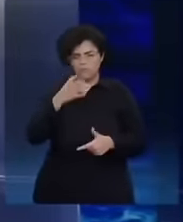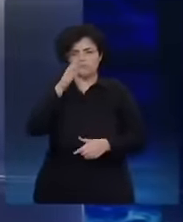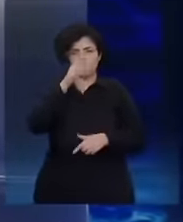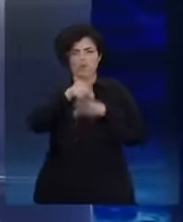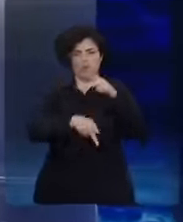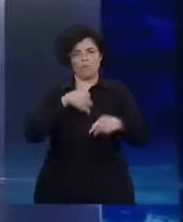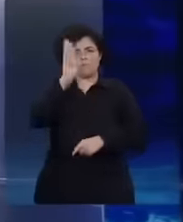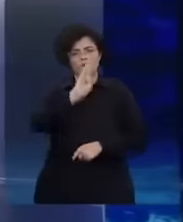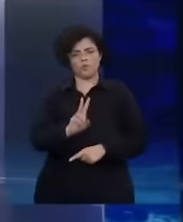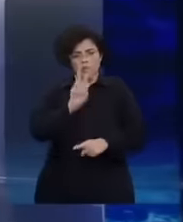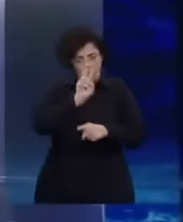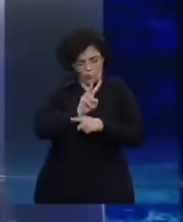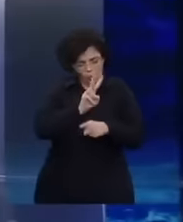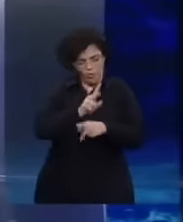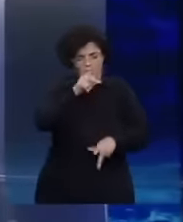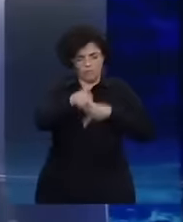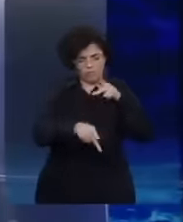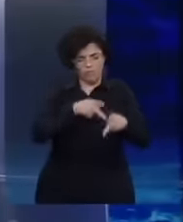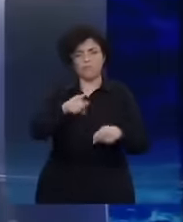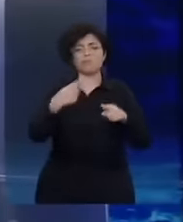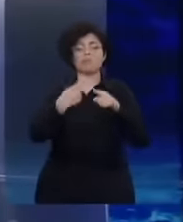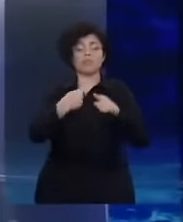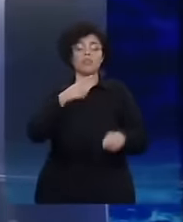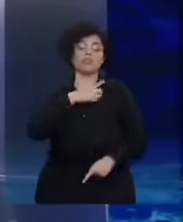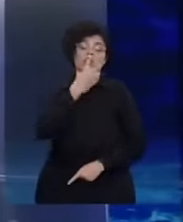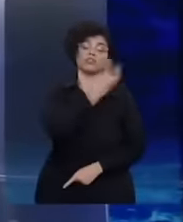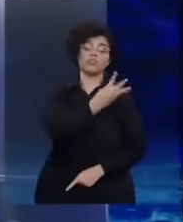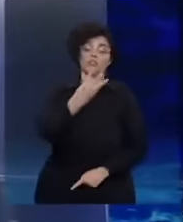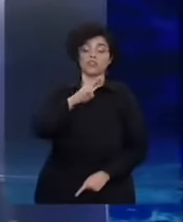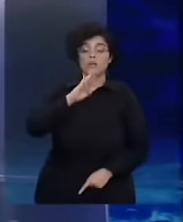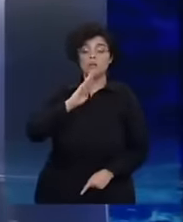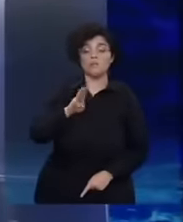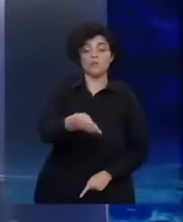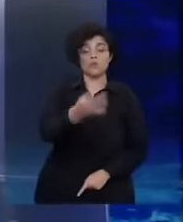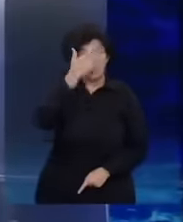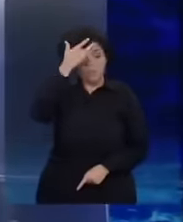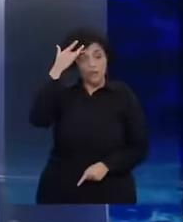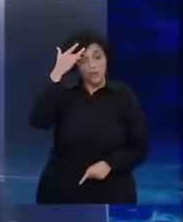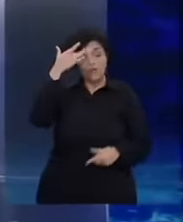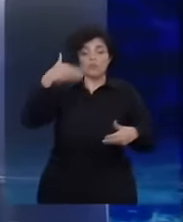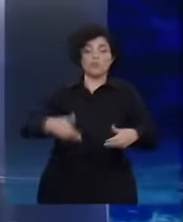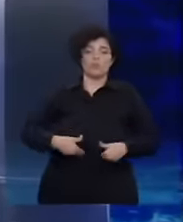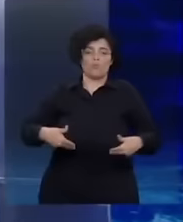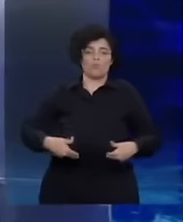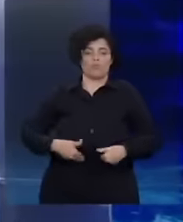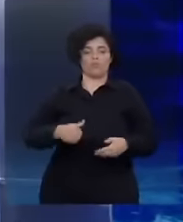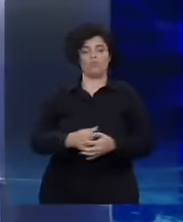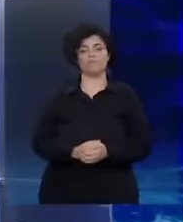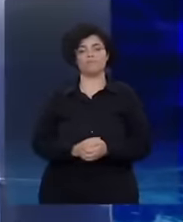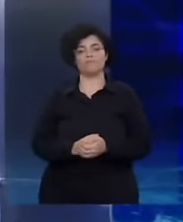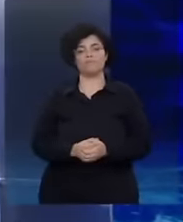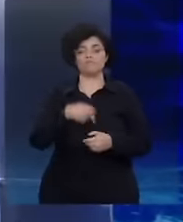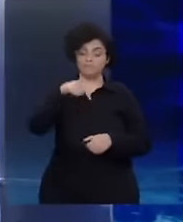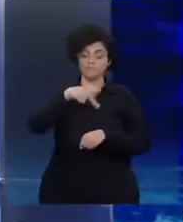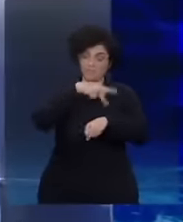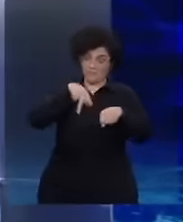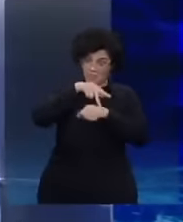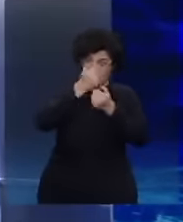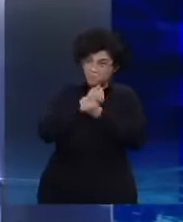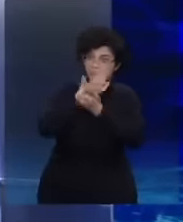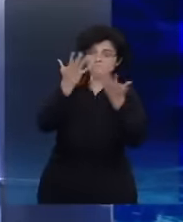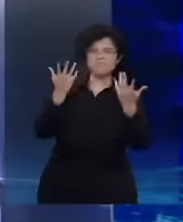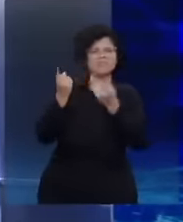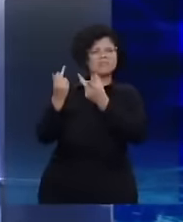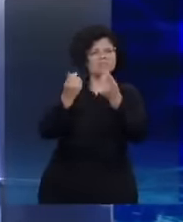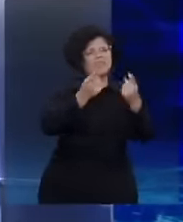a cuidar do povo, porque tem 33 milhões de pessoas passando fome. Esse país que é o maior produtor de alimento do